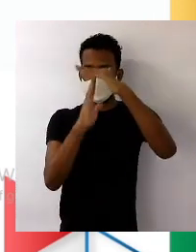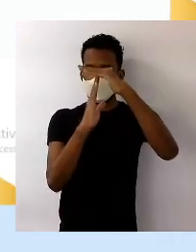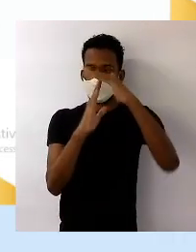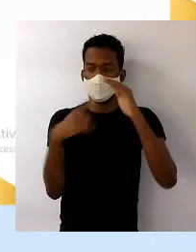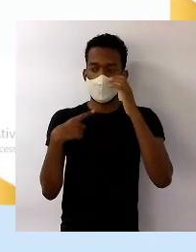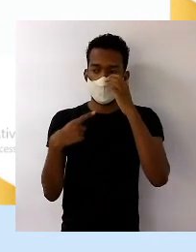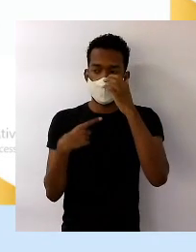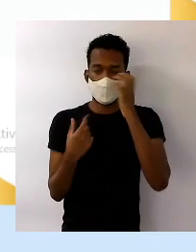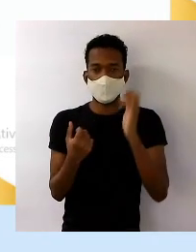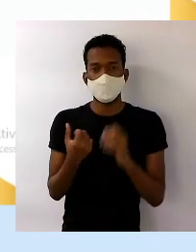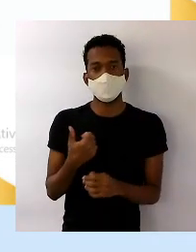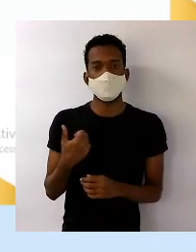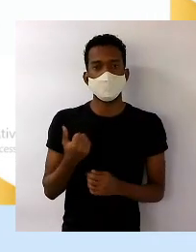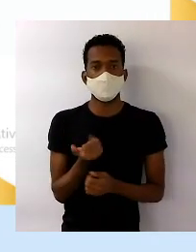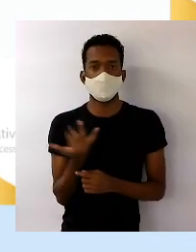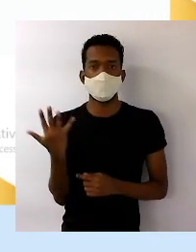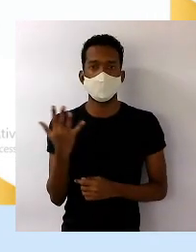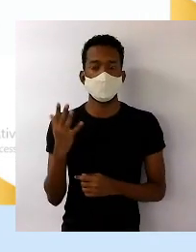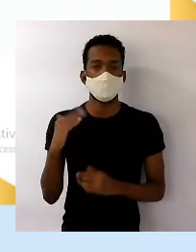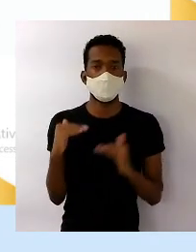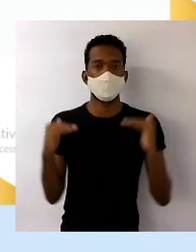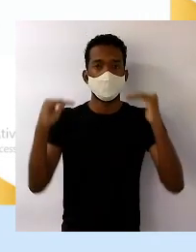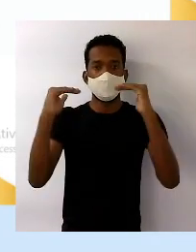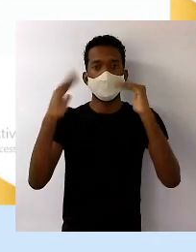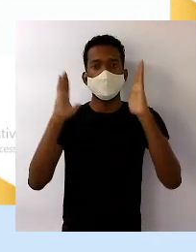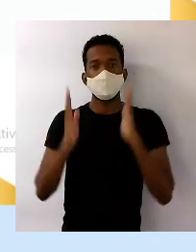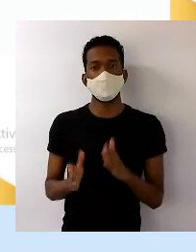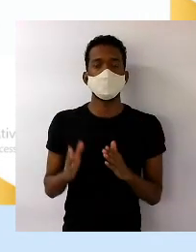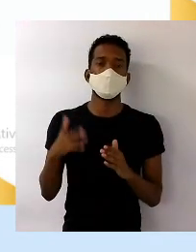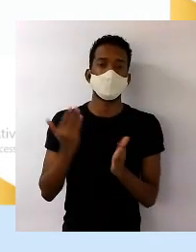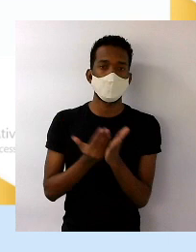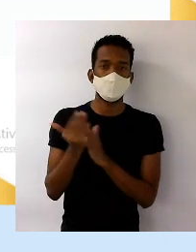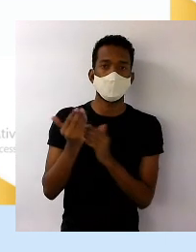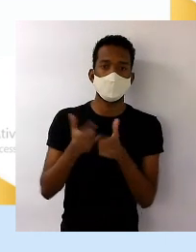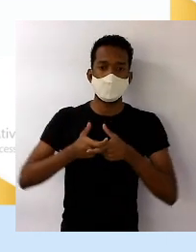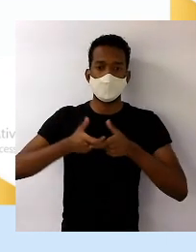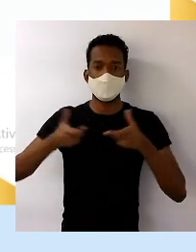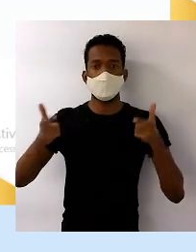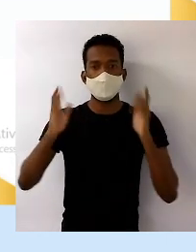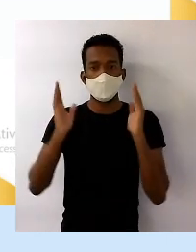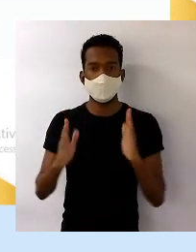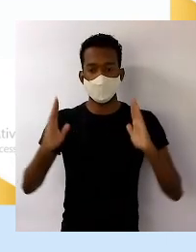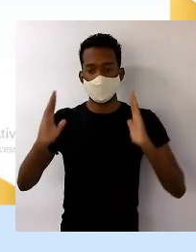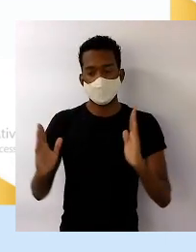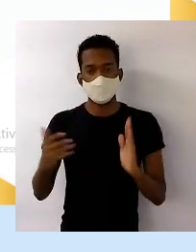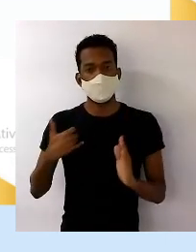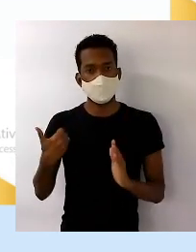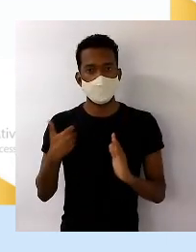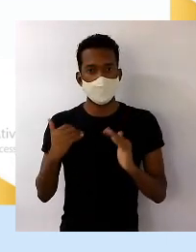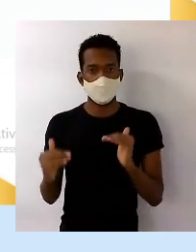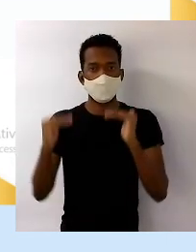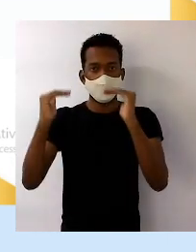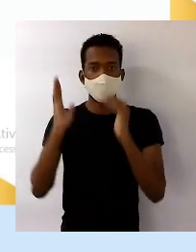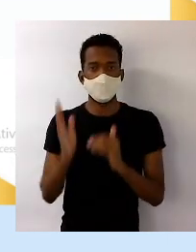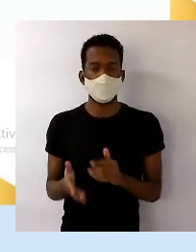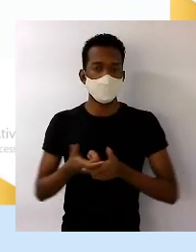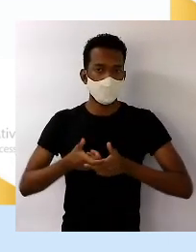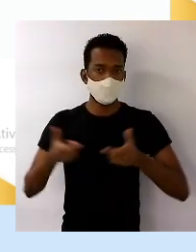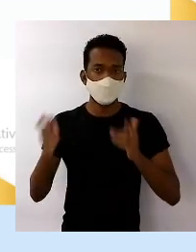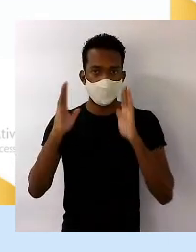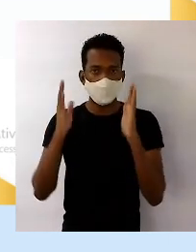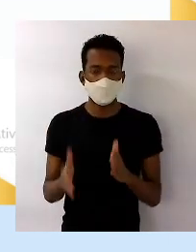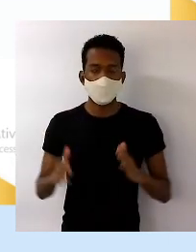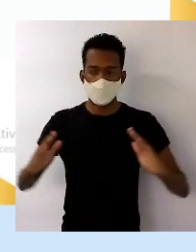quantitativo de adultos, ele já começou a aumentar. Ele já está um pouco mais largo. Ele não é mais tão